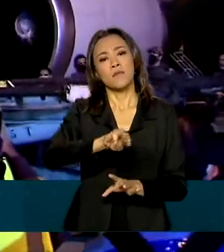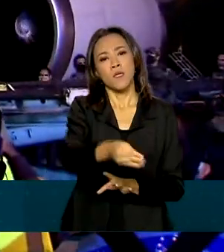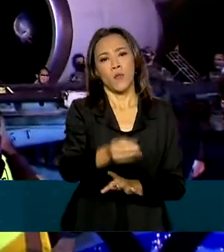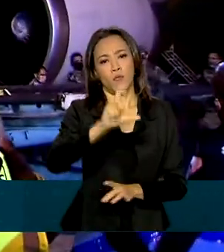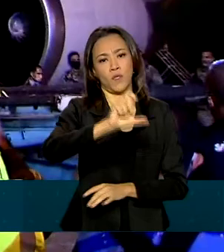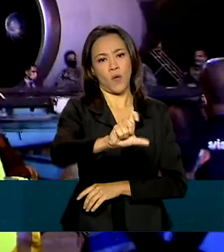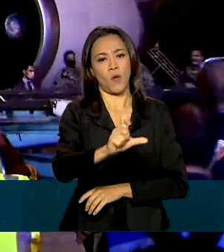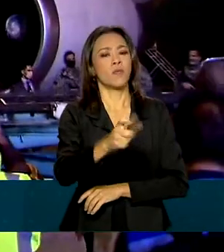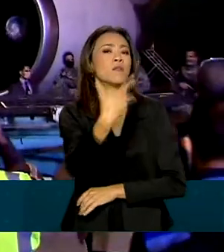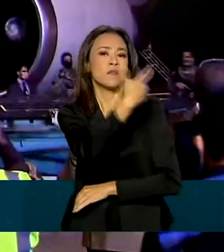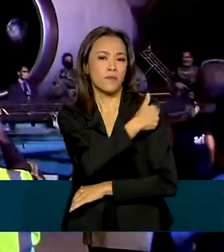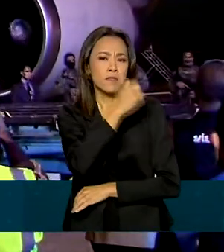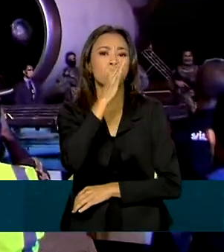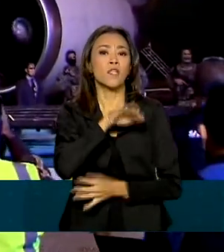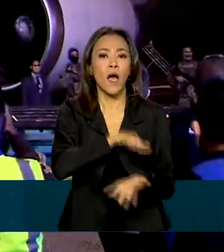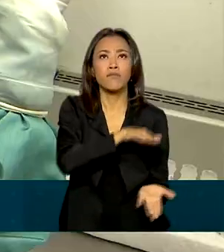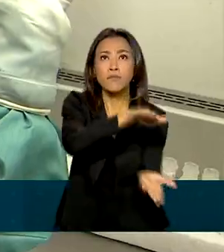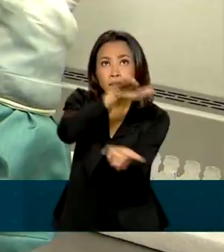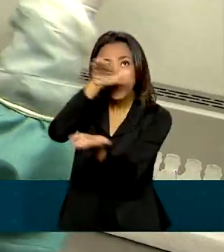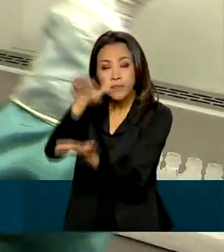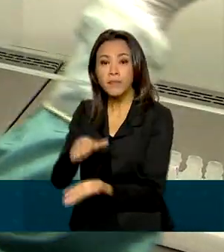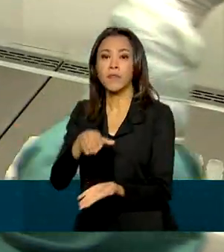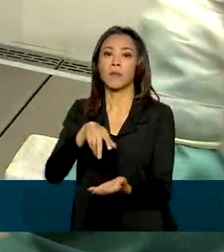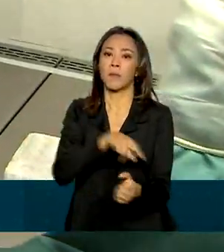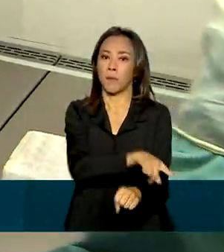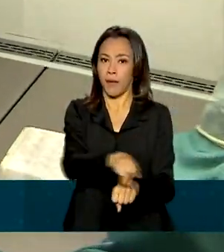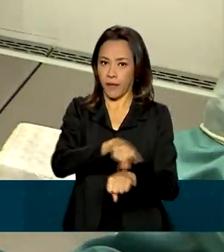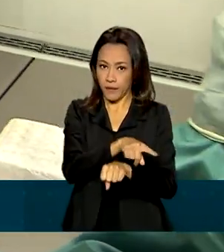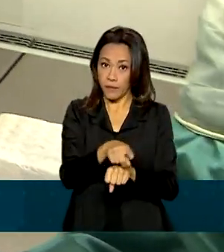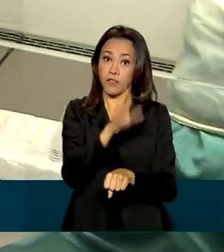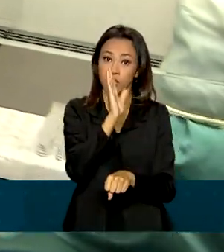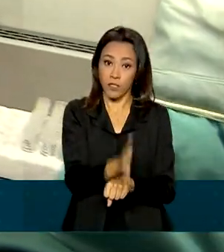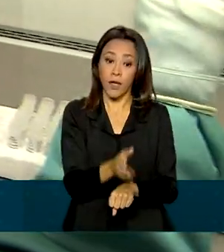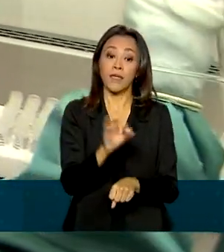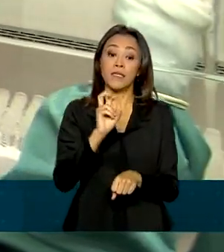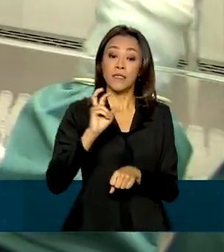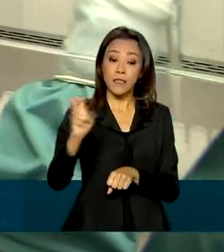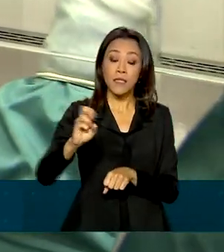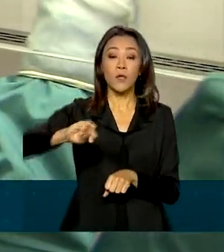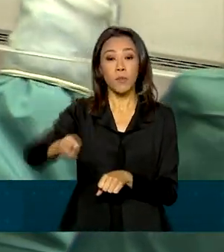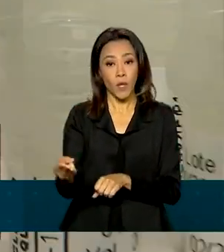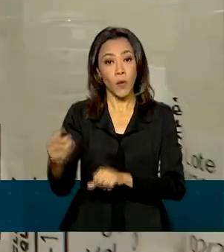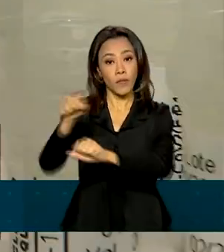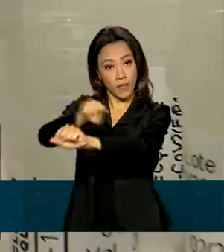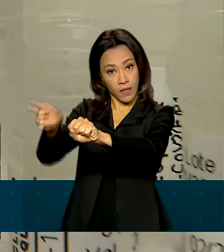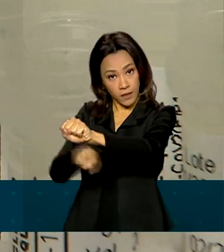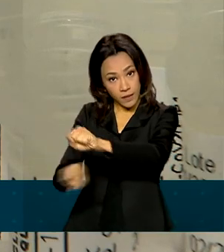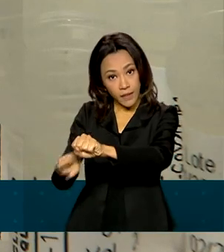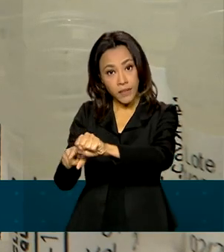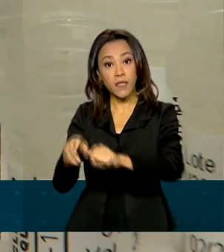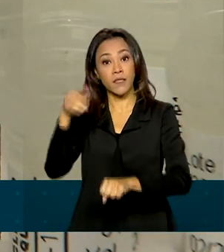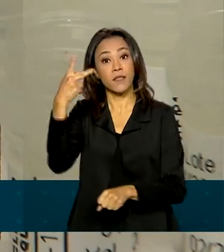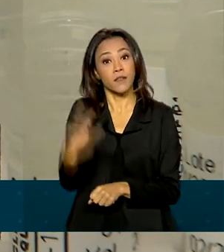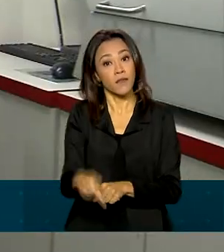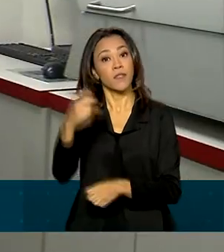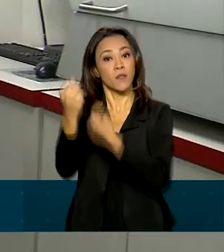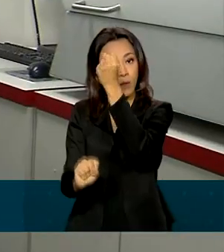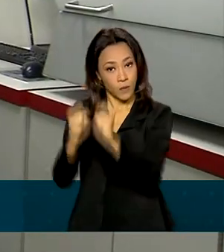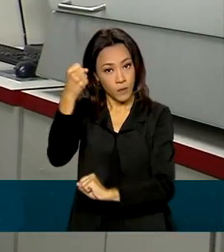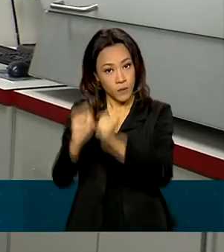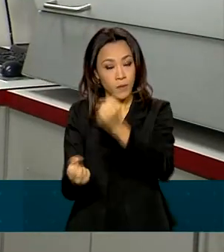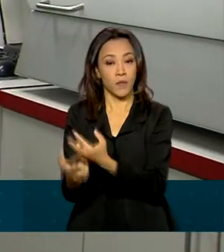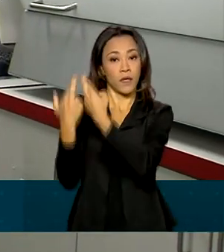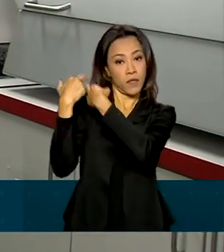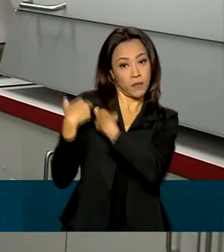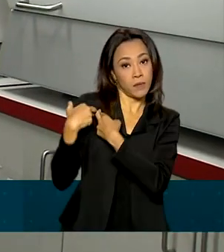estão sendo distribuídas para todo o país. 5,9 milhões da AstraZeneca Oxford, produzida no Brasil pela